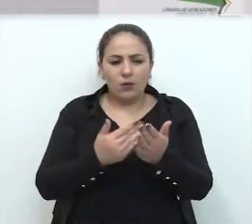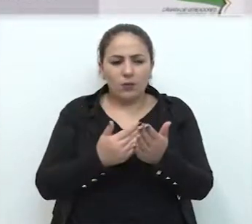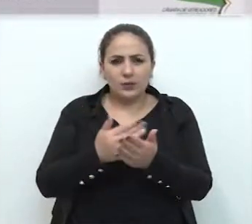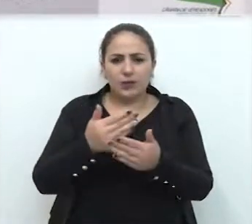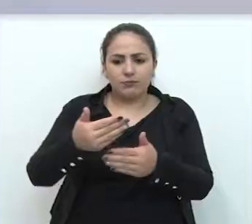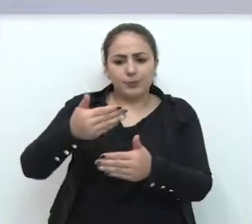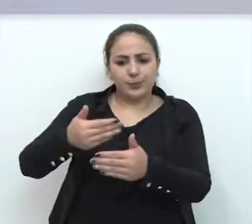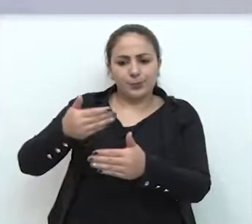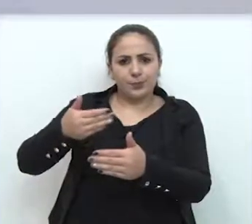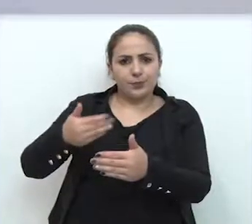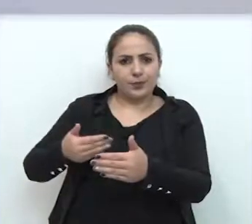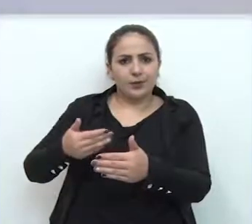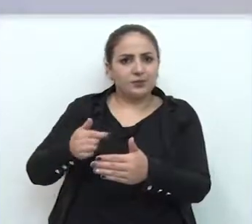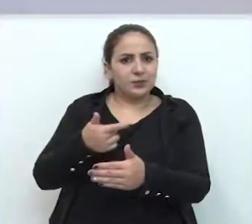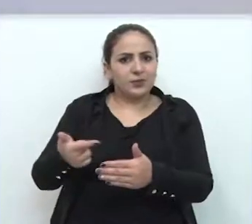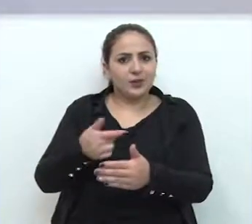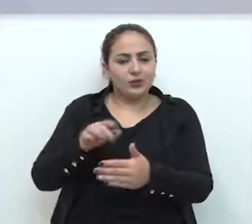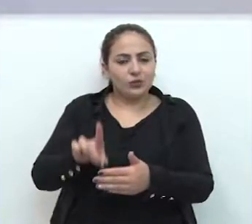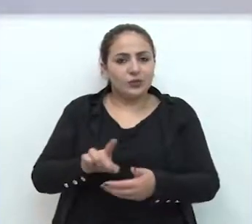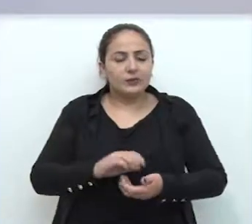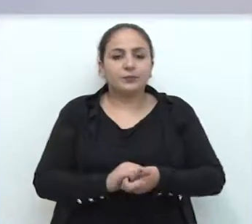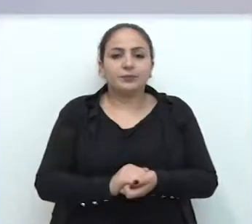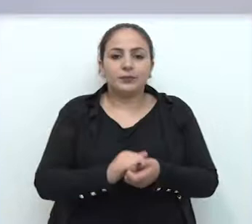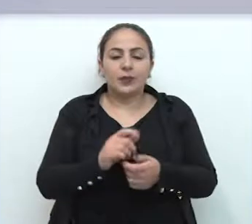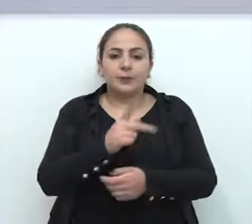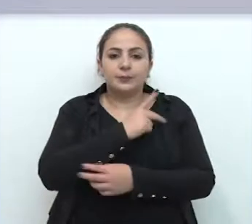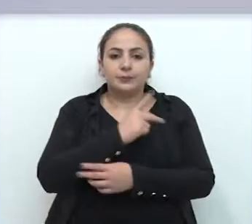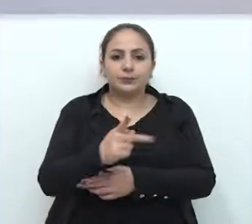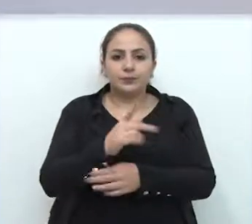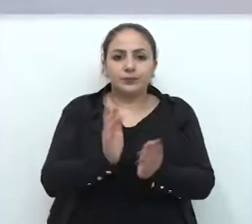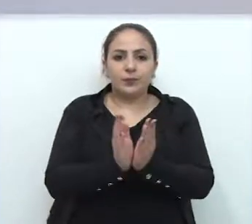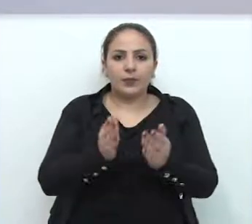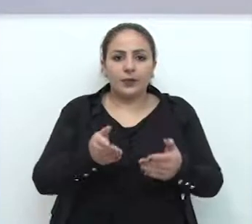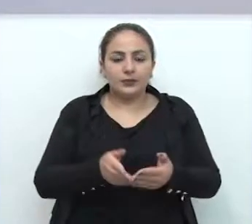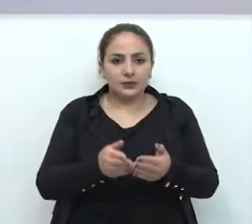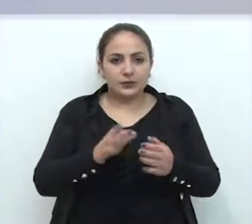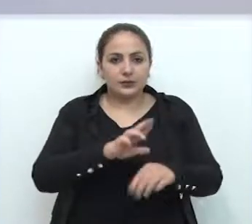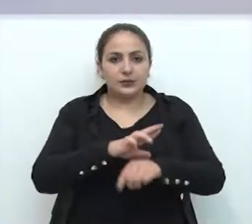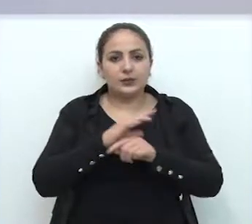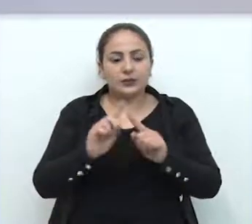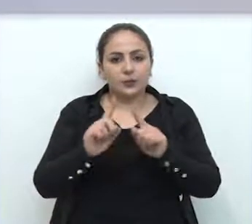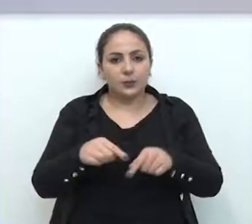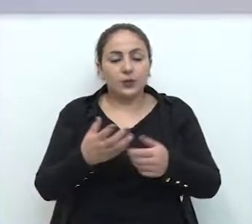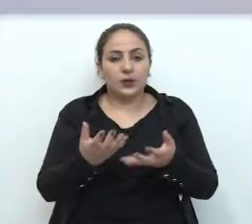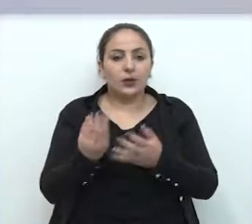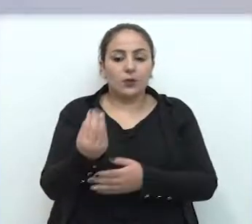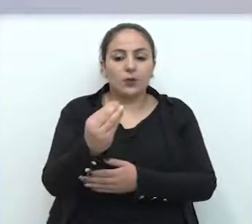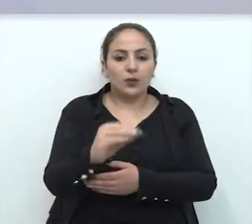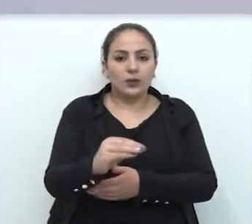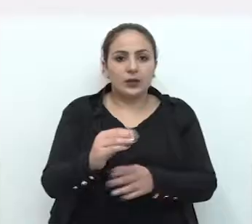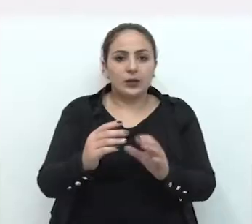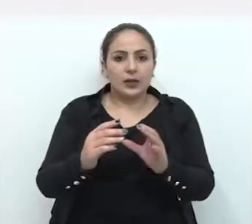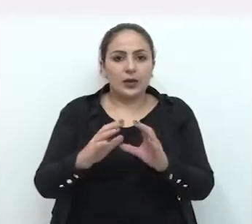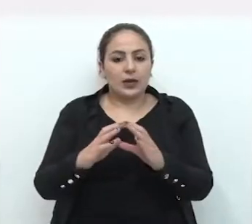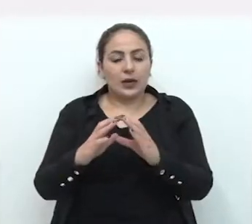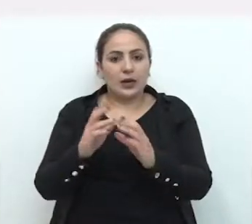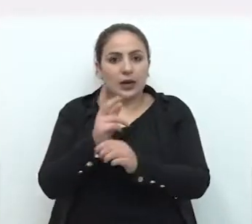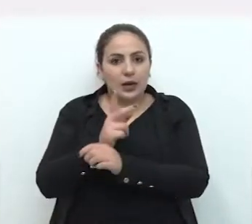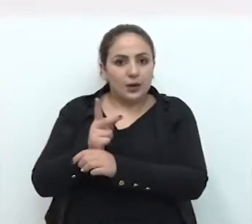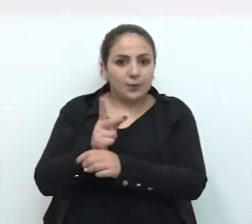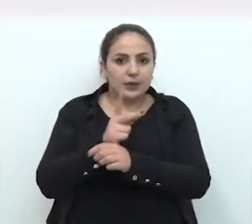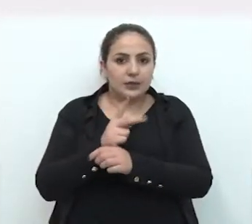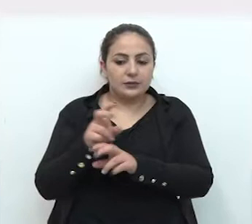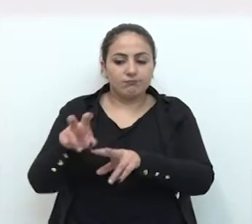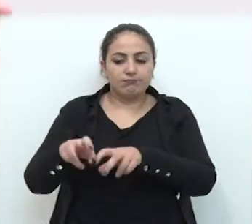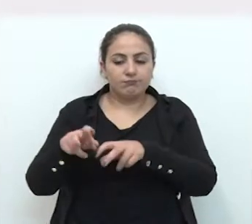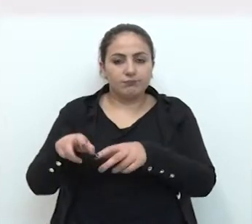precedentes. O da Frente Parlamentar da Segurança Pública quer instalação de câmeras no interior. O pedido do